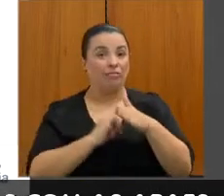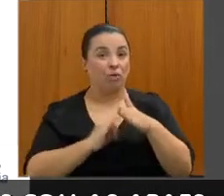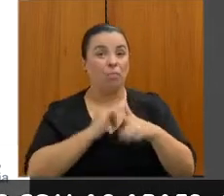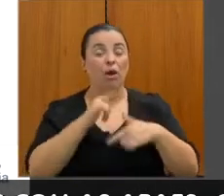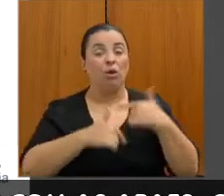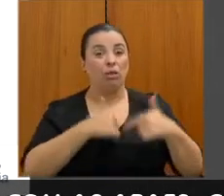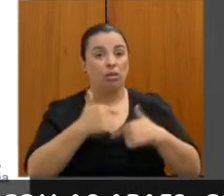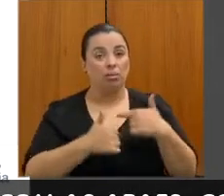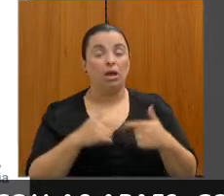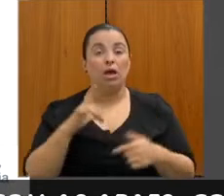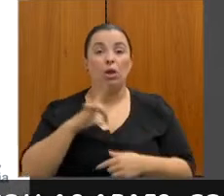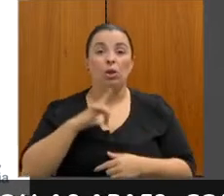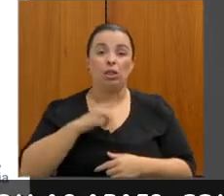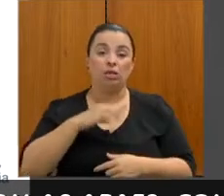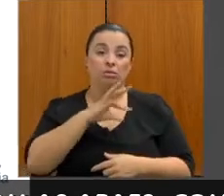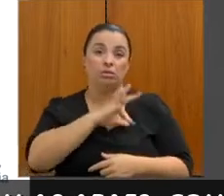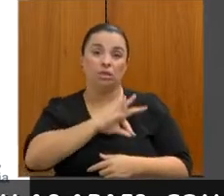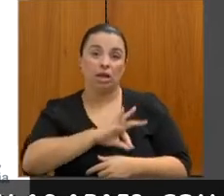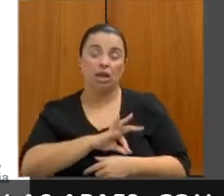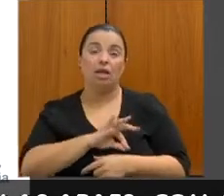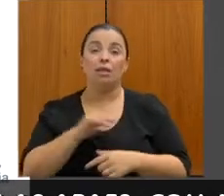média do mineiro nesse período.